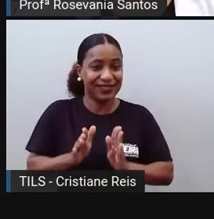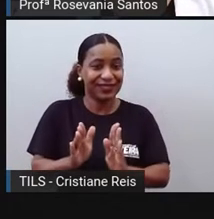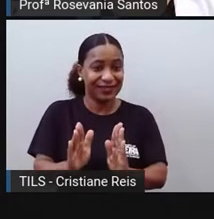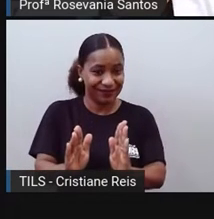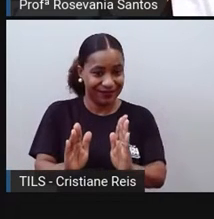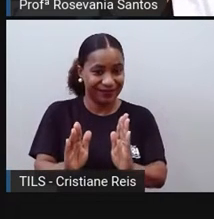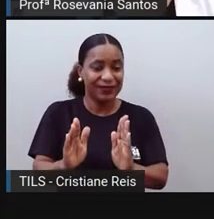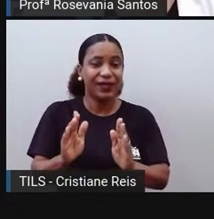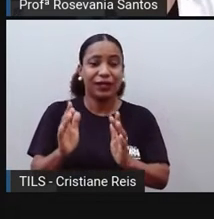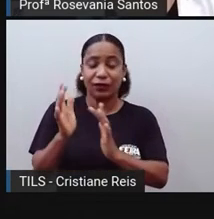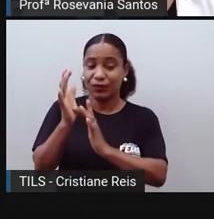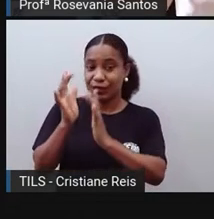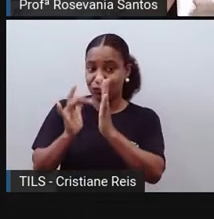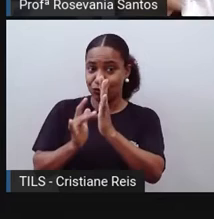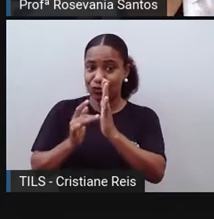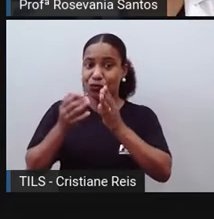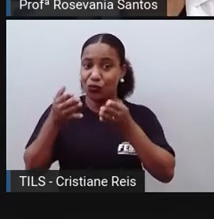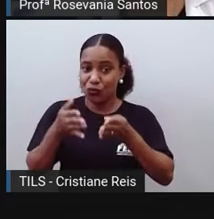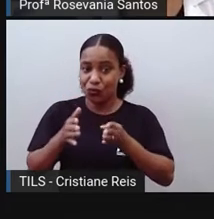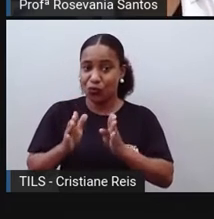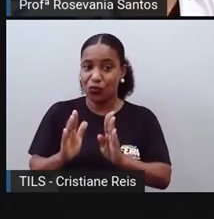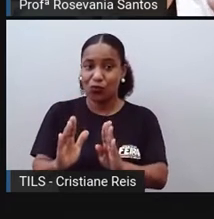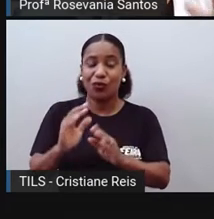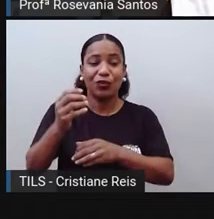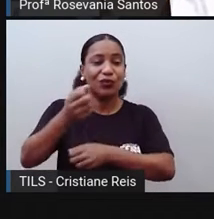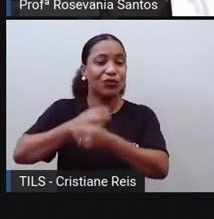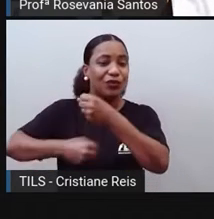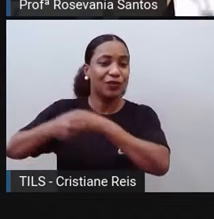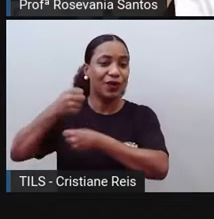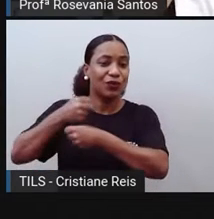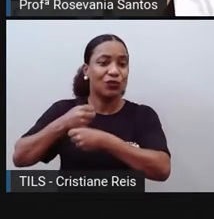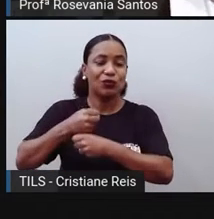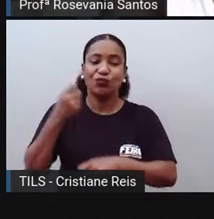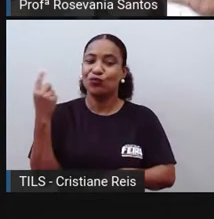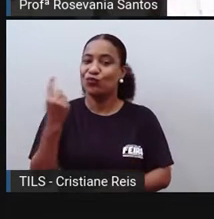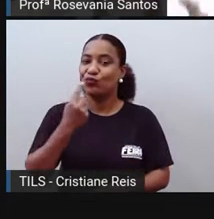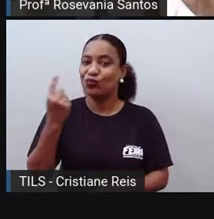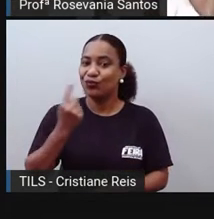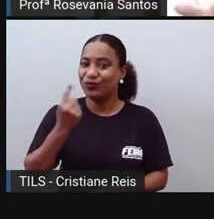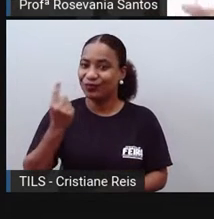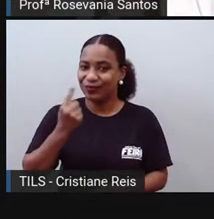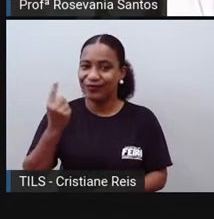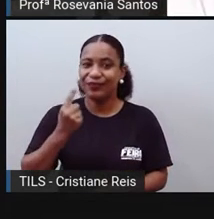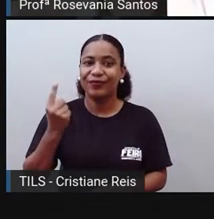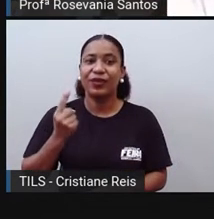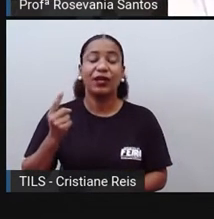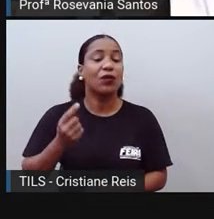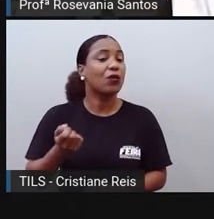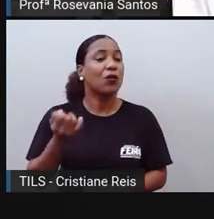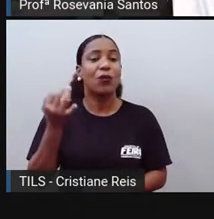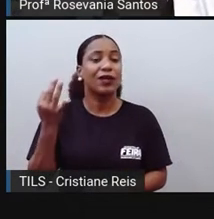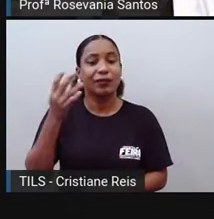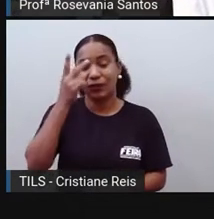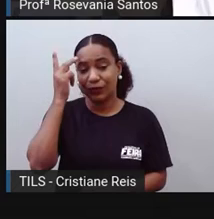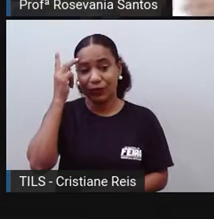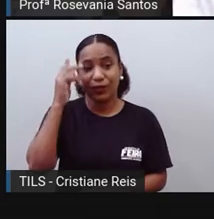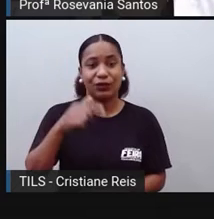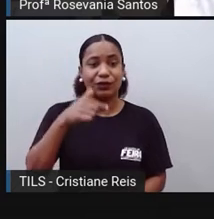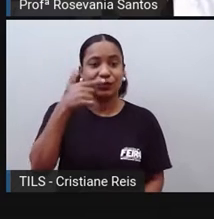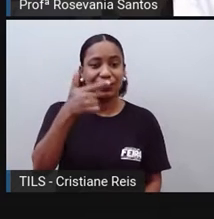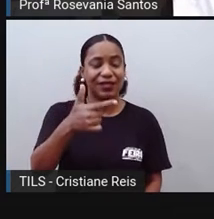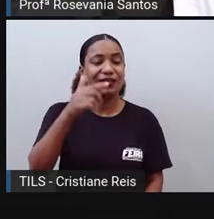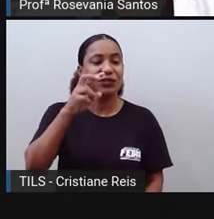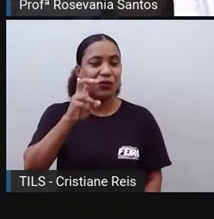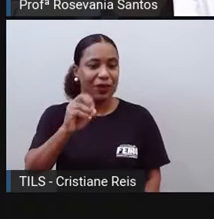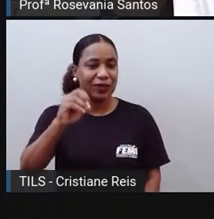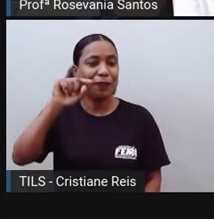quando Jesus Cristo nasceu no nosso ano 1, nós tínhamos cerca de 250 milhões de habitantes. Aí pensa